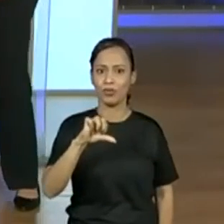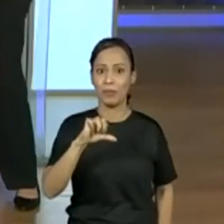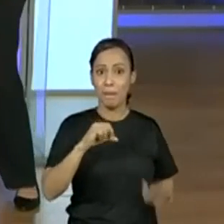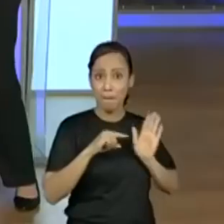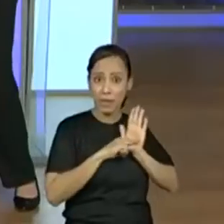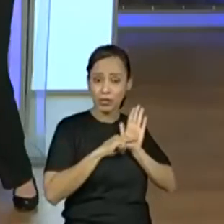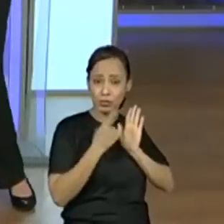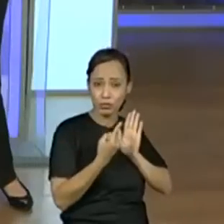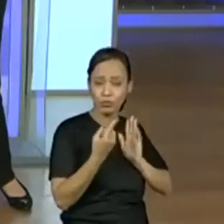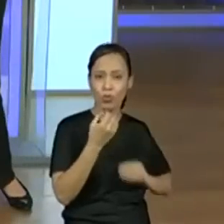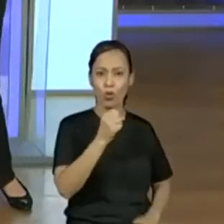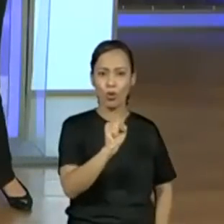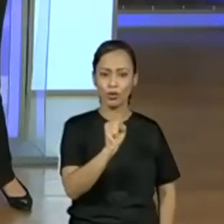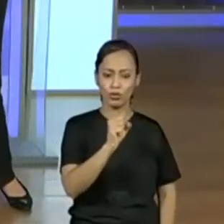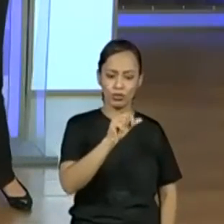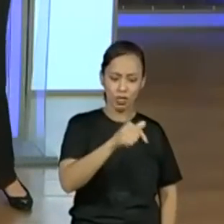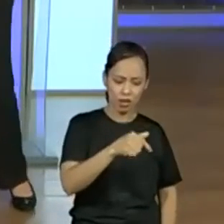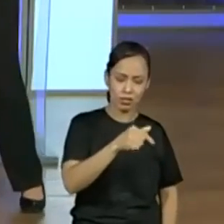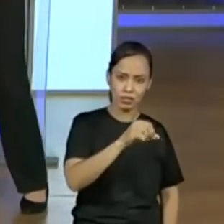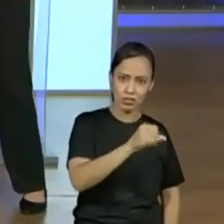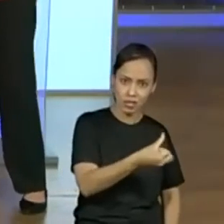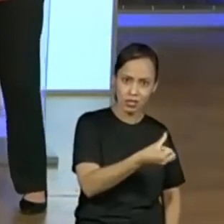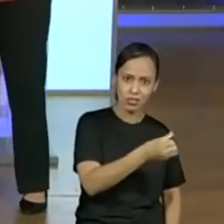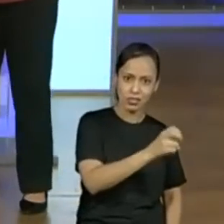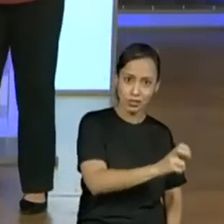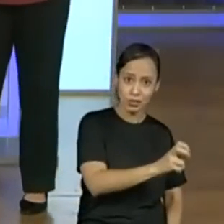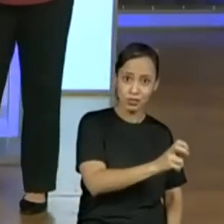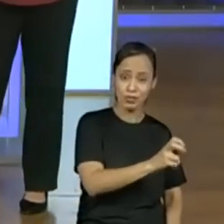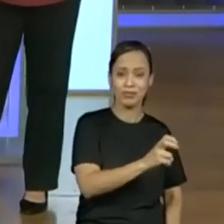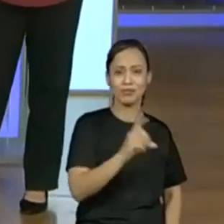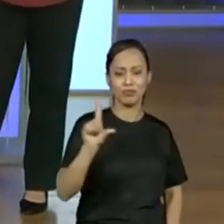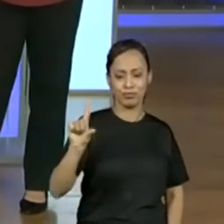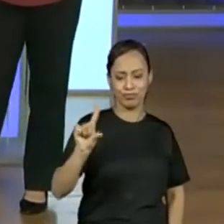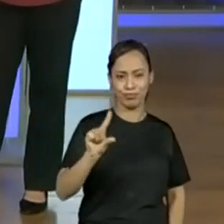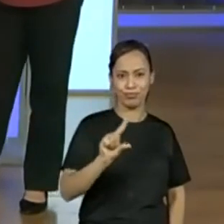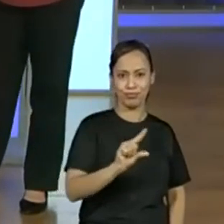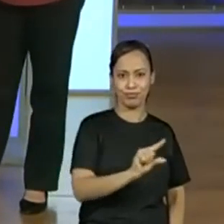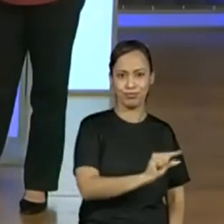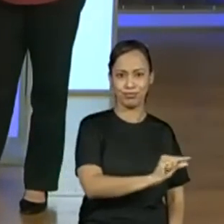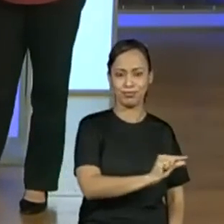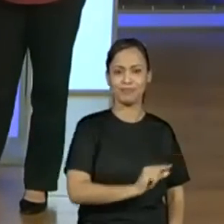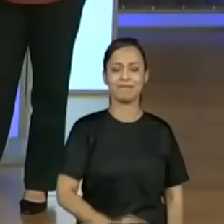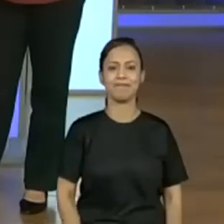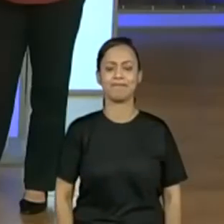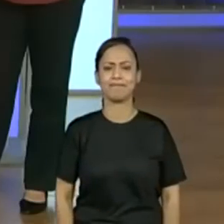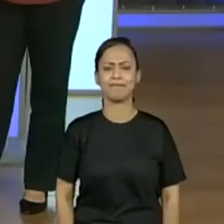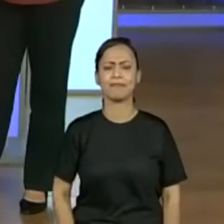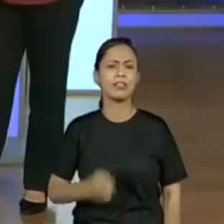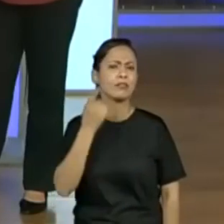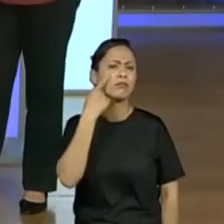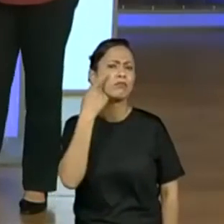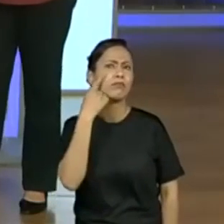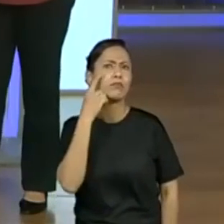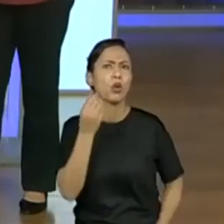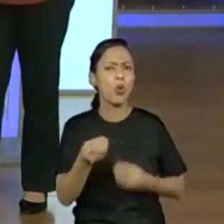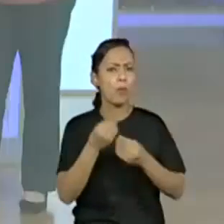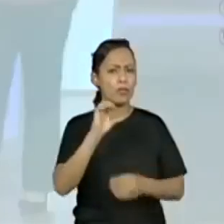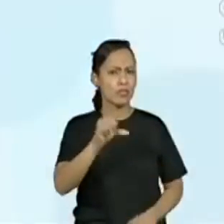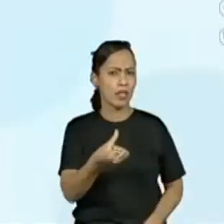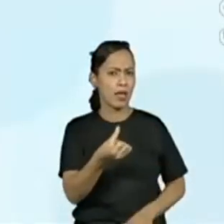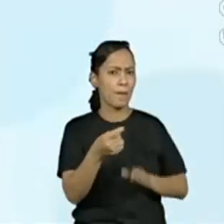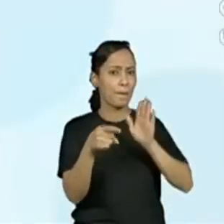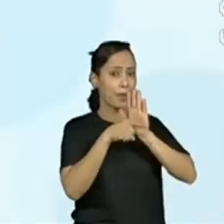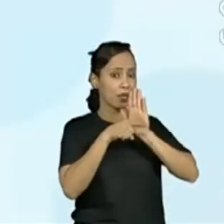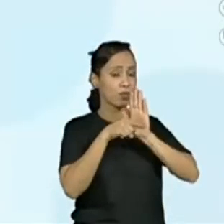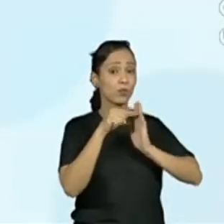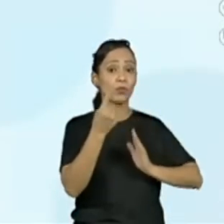se do 6 nós tirarmos mais 1, com quanto será que nós vamos ficar? Então, pensando e registrando, 6 menos